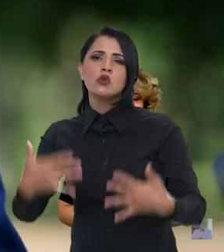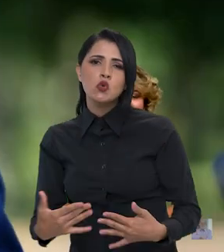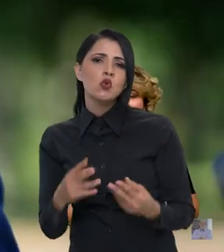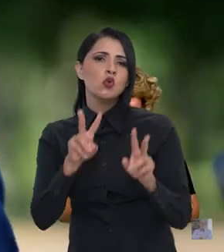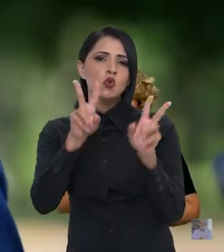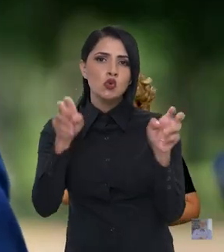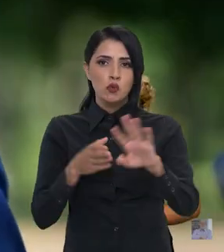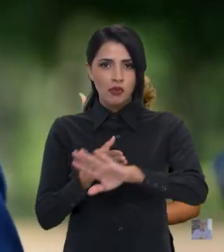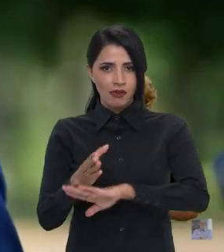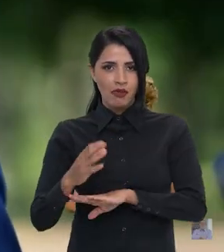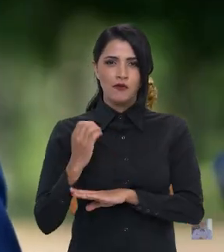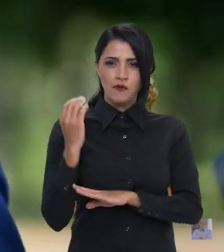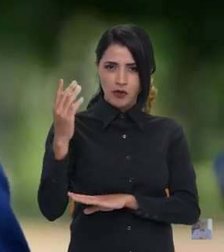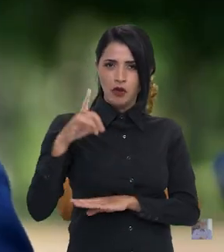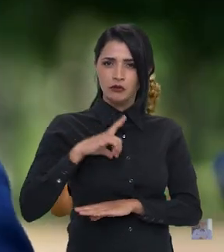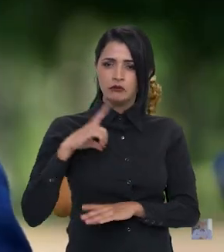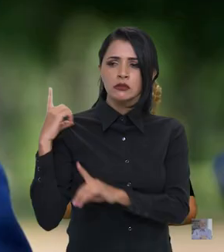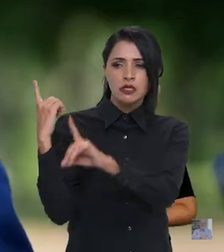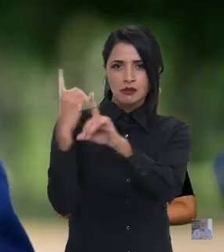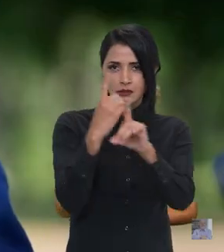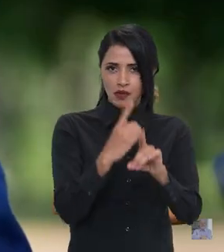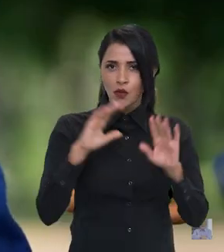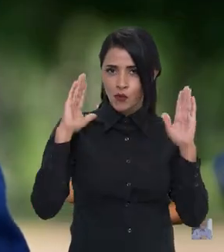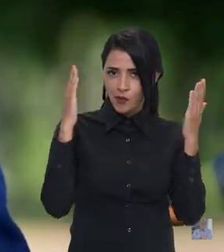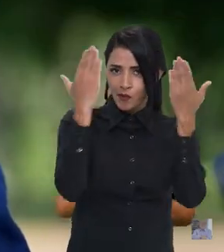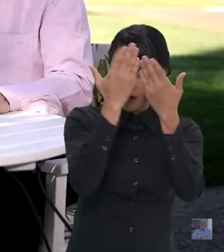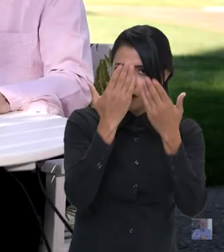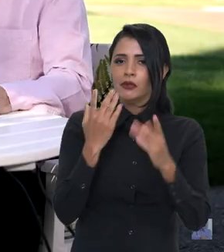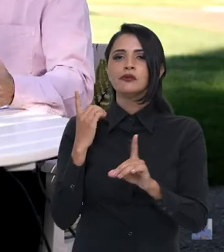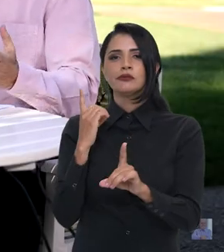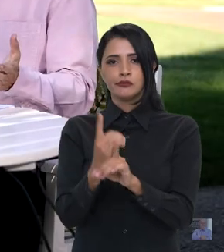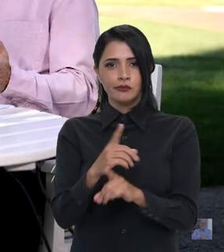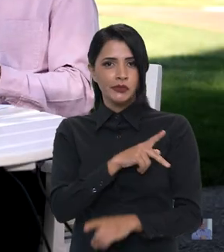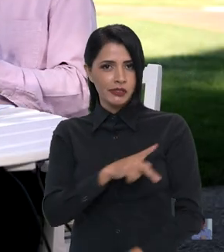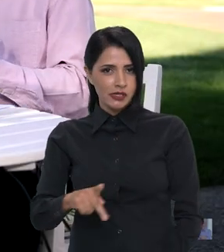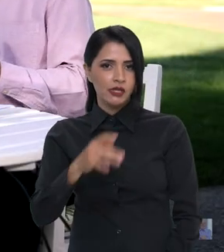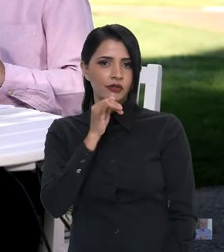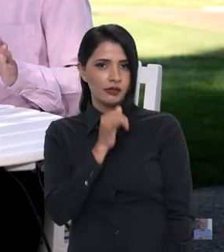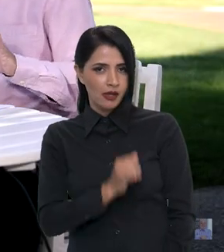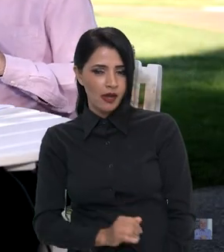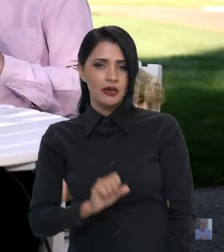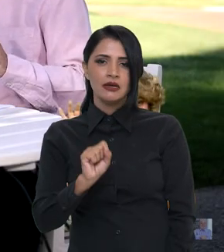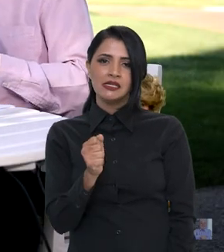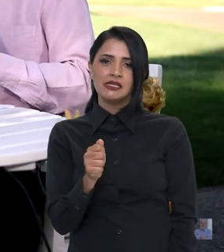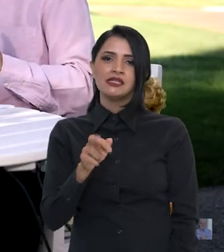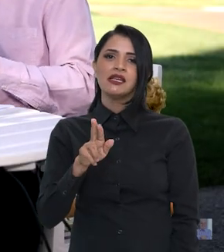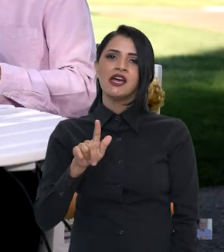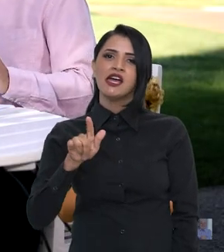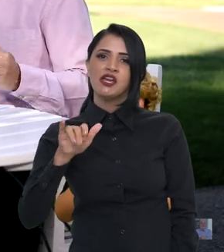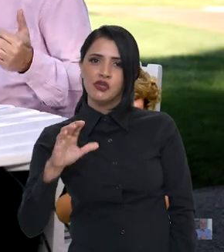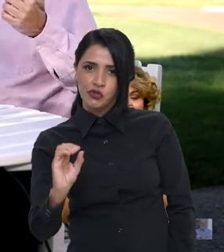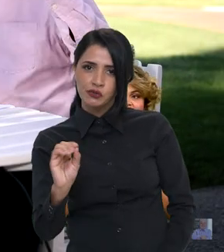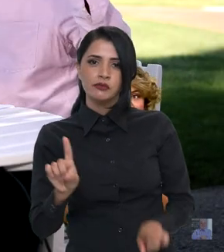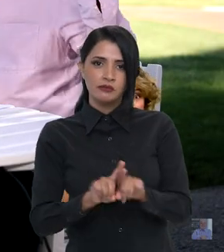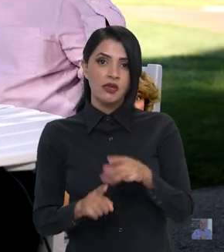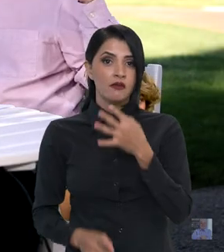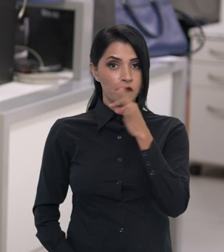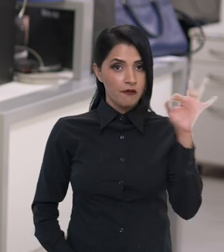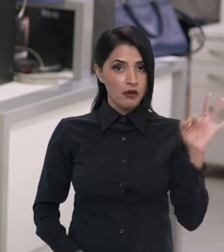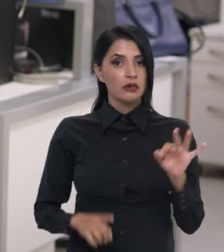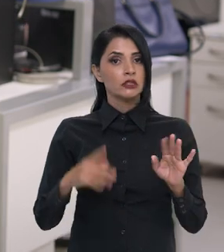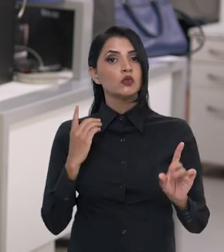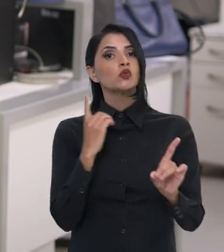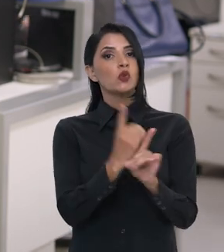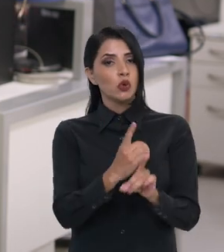falou sobre a agenda no país e disse que tem encontros com o Papa Francisco e com o presidente da Itália, Sérgio Mattarella. E na